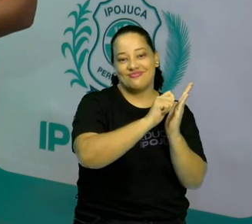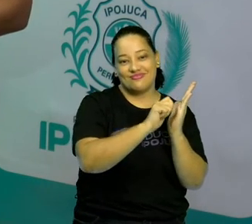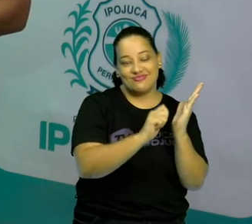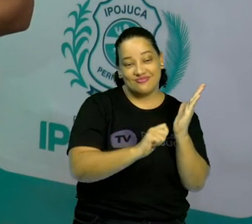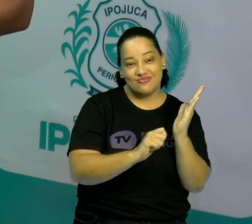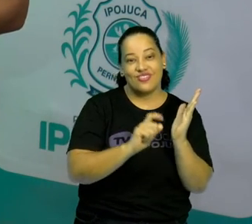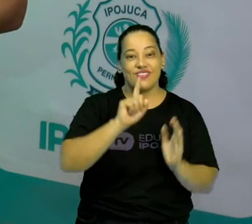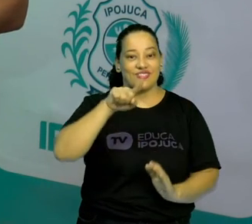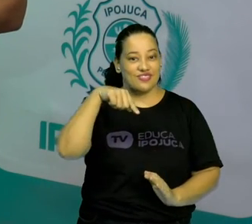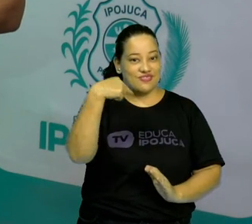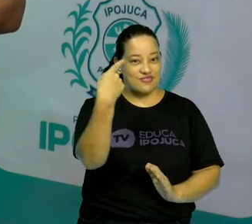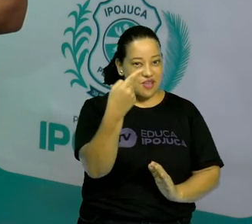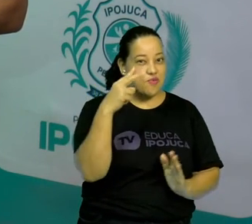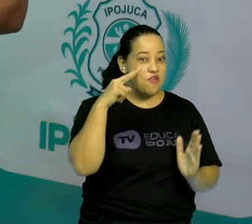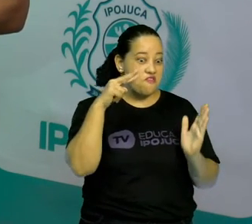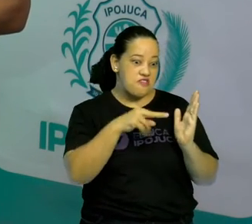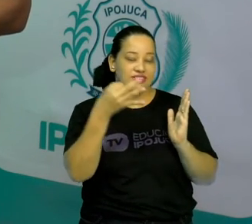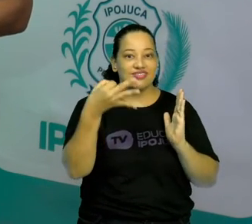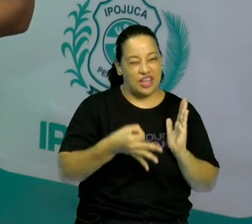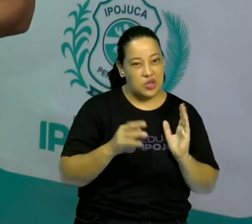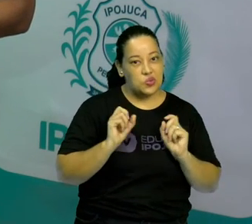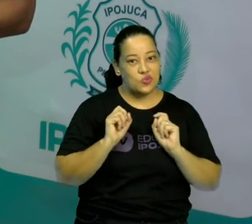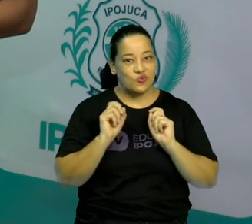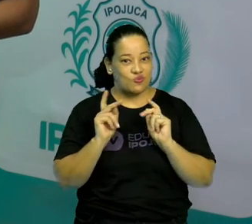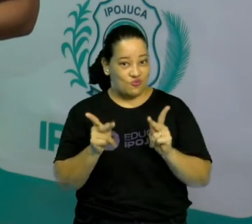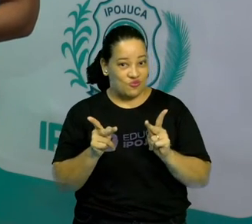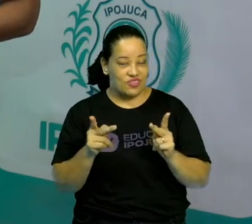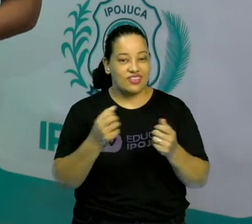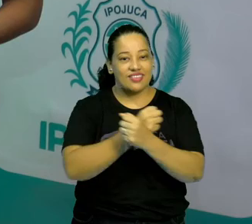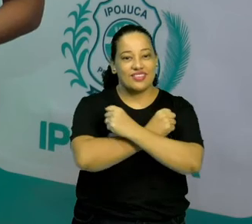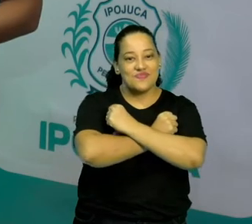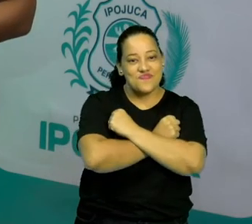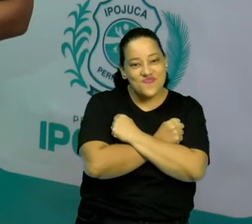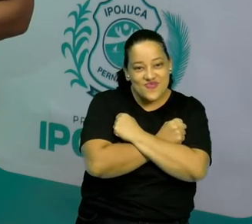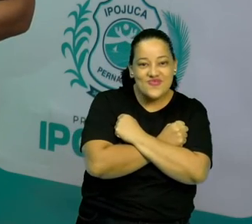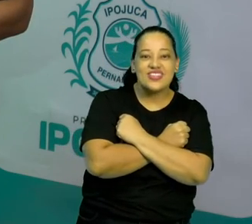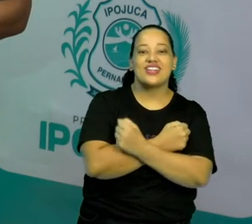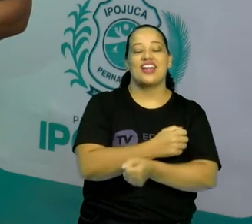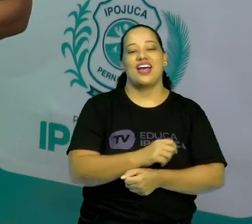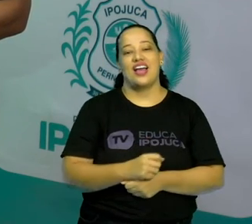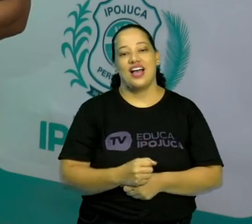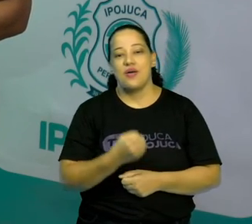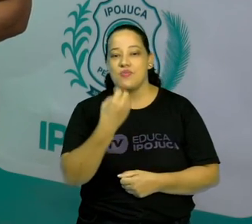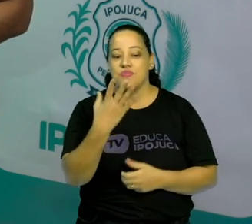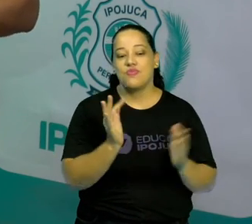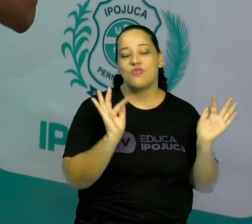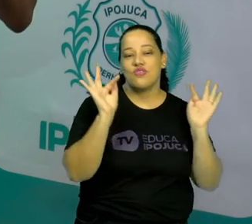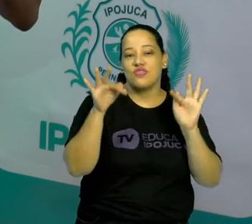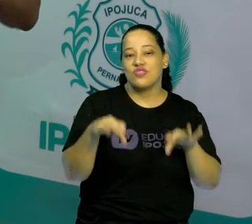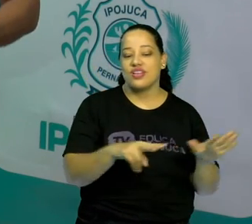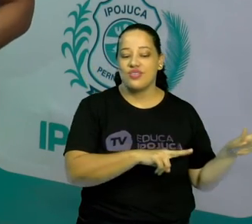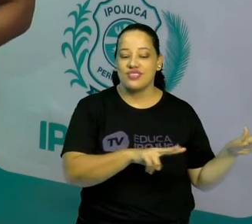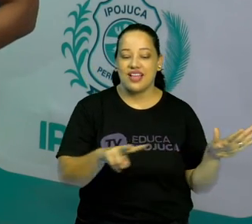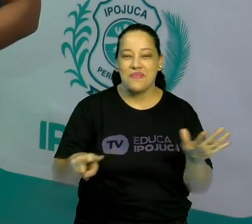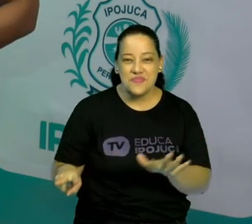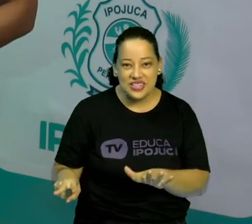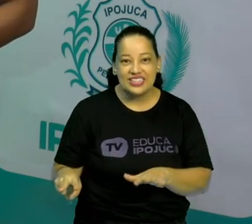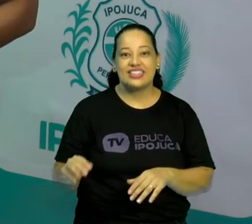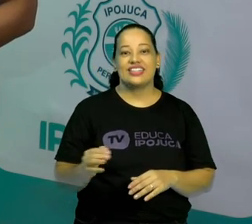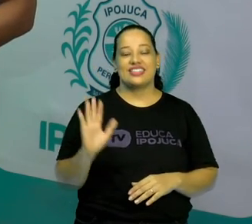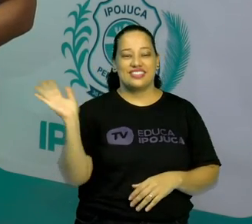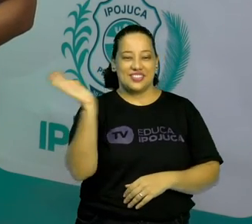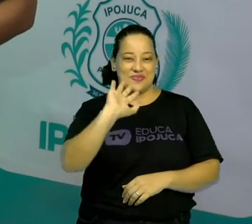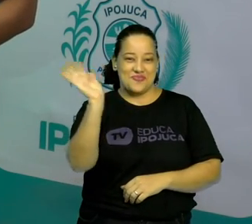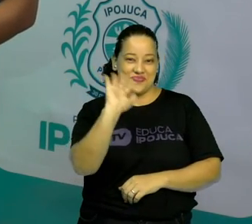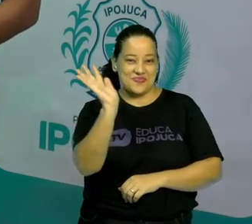gente possa juntos fazer a correção na nossa próxima aula. Um grande abraço para vocês, um ótimo final de semana a todos, e até